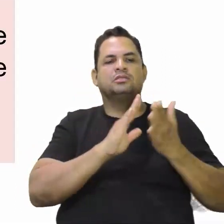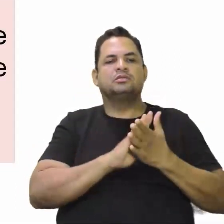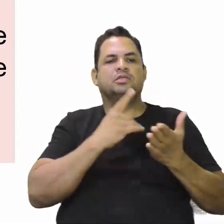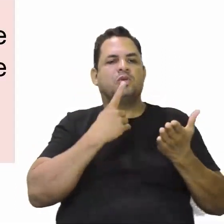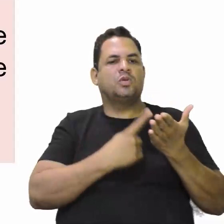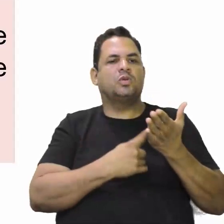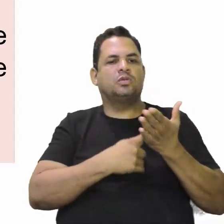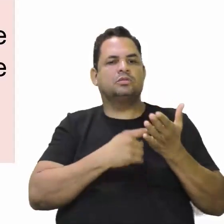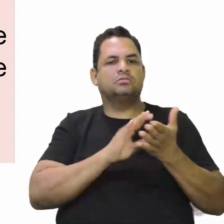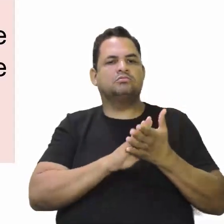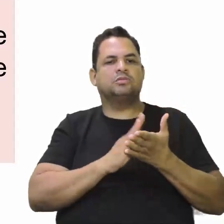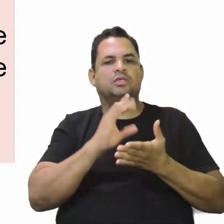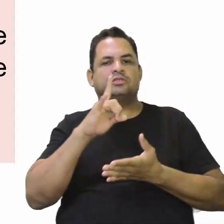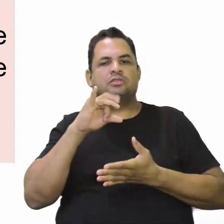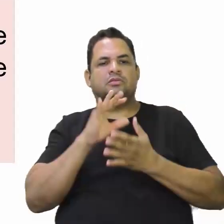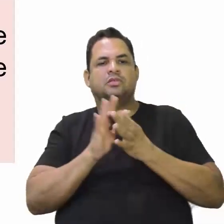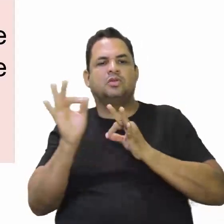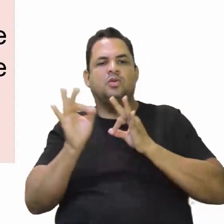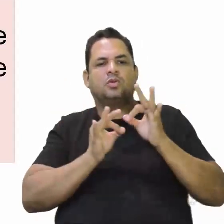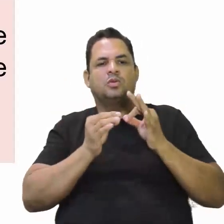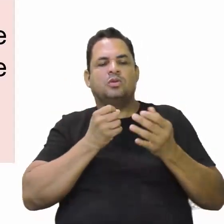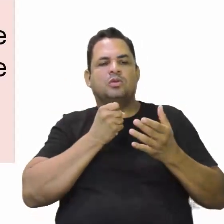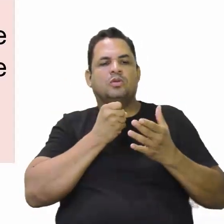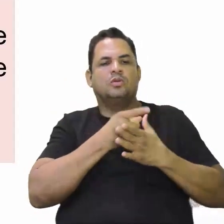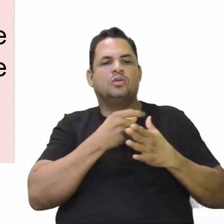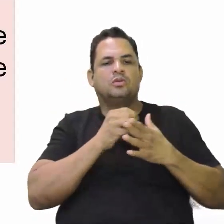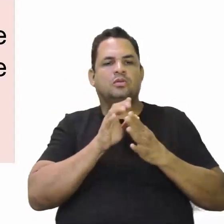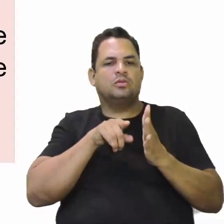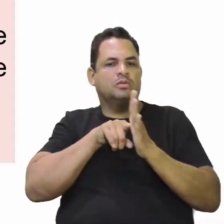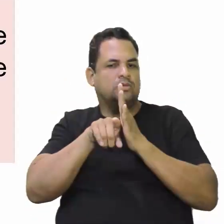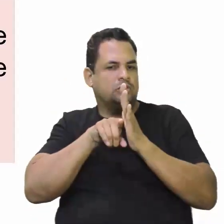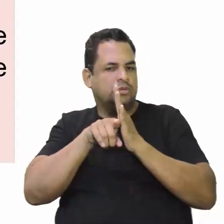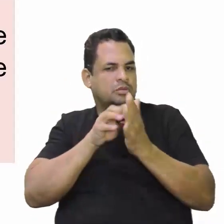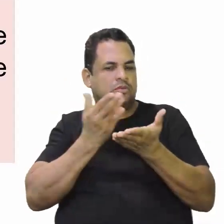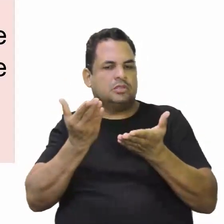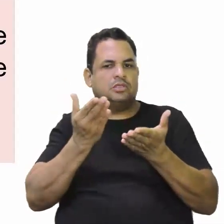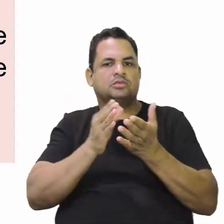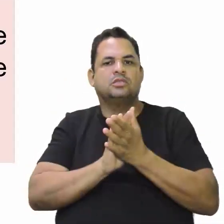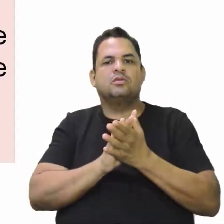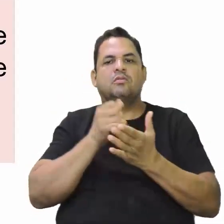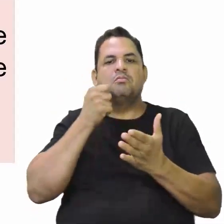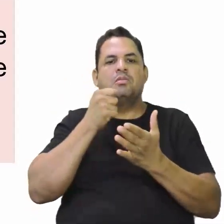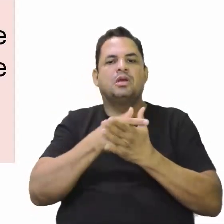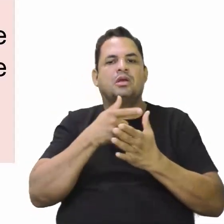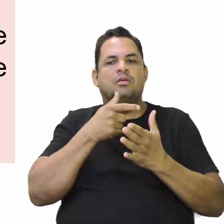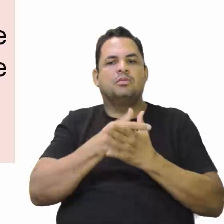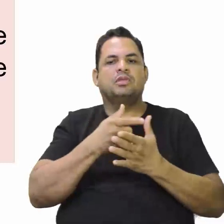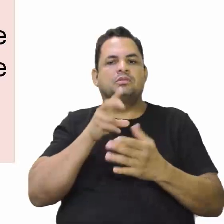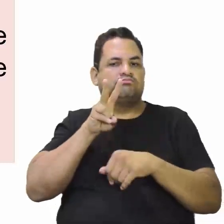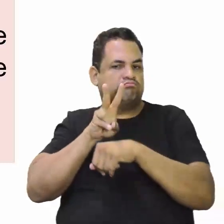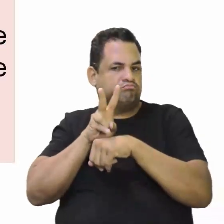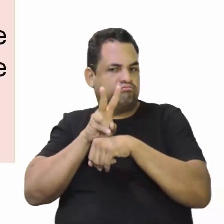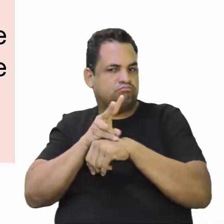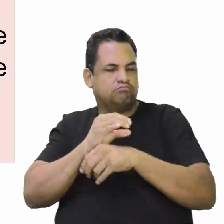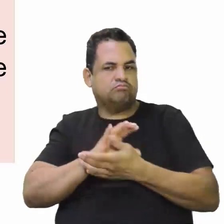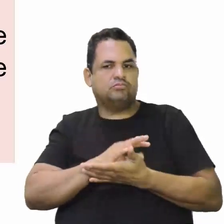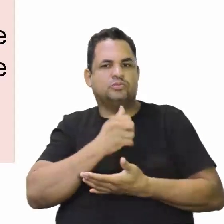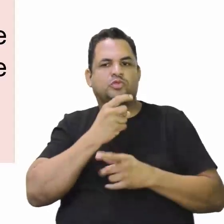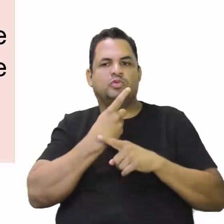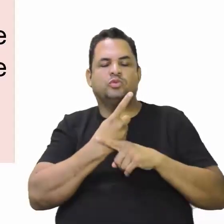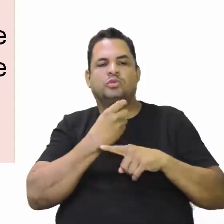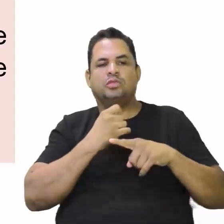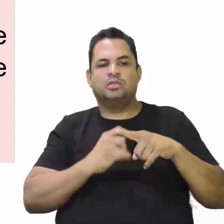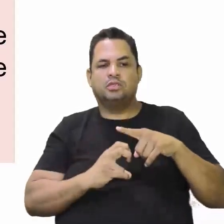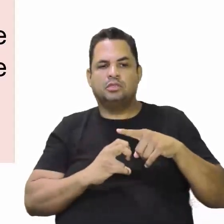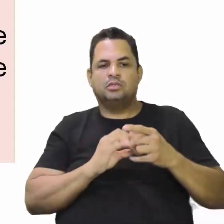era sediada e servida para organizar o comércio e fiscalizar o pagamento do quinto. O Conselho das Índias, que funcionava como Supremo, que eu